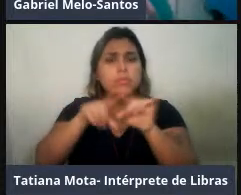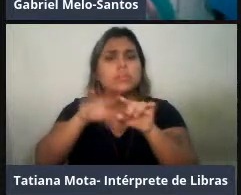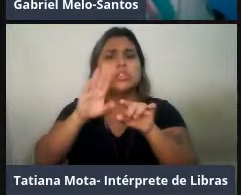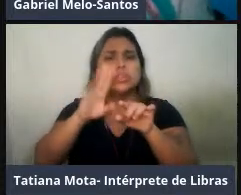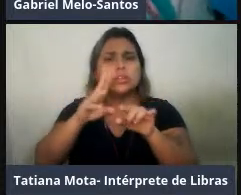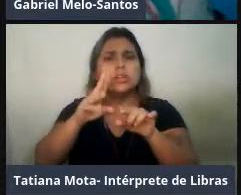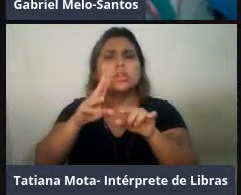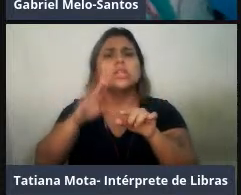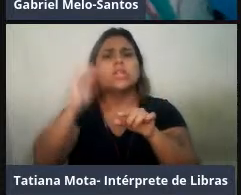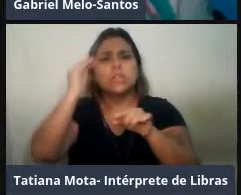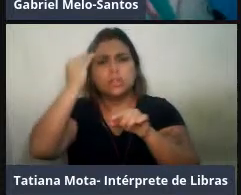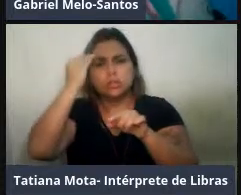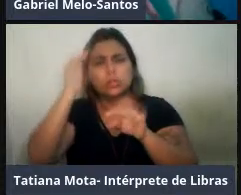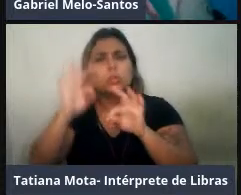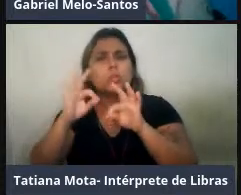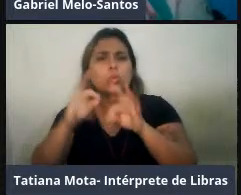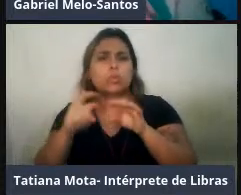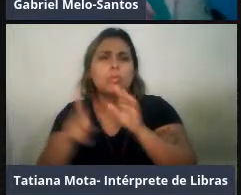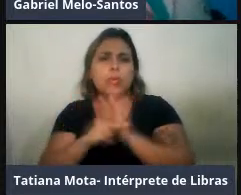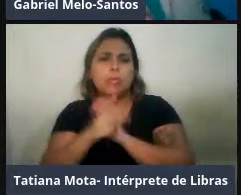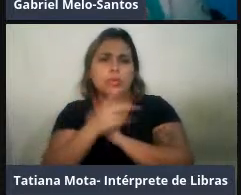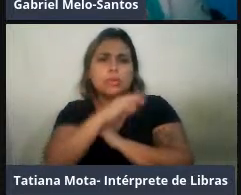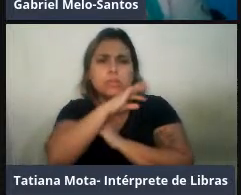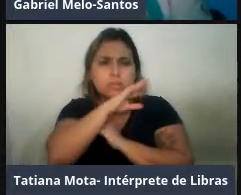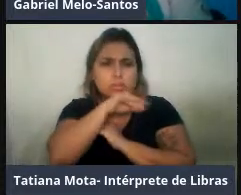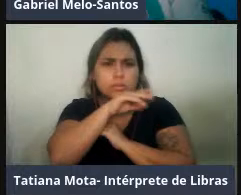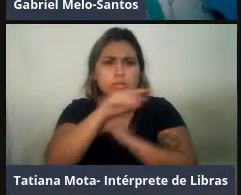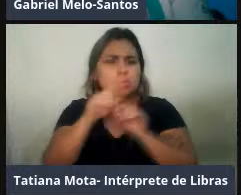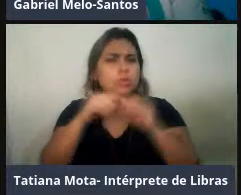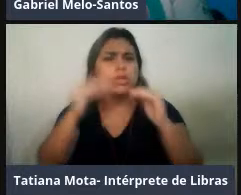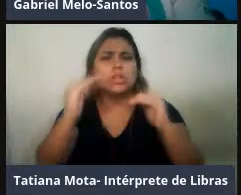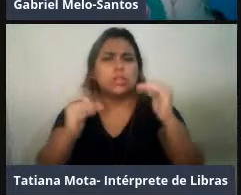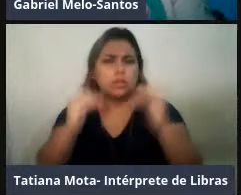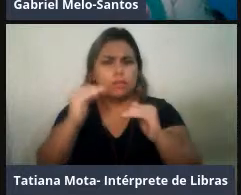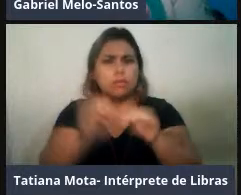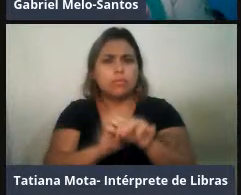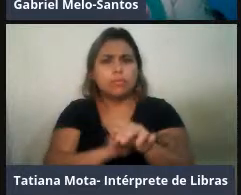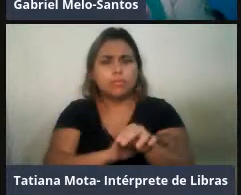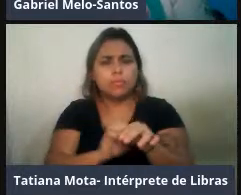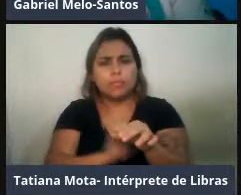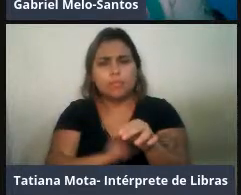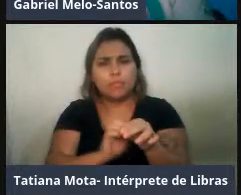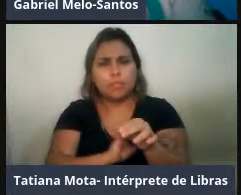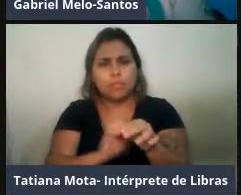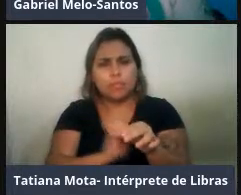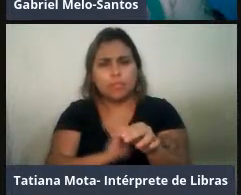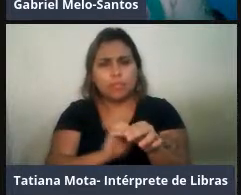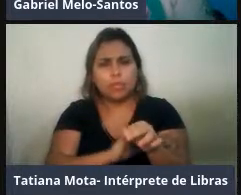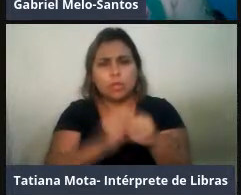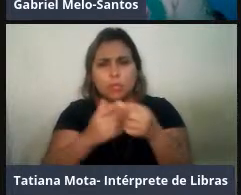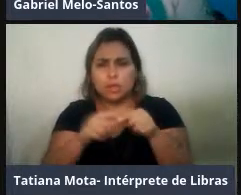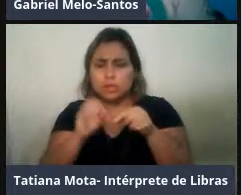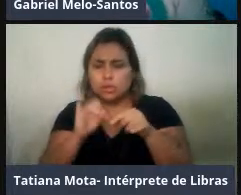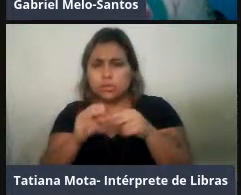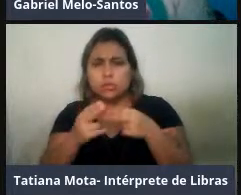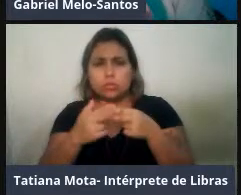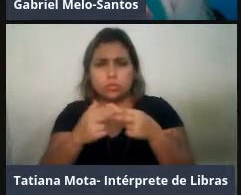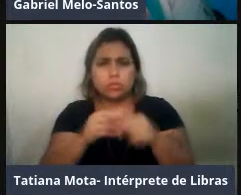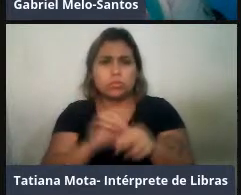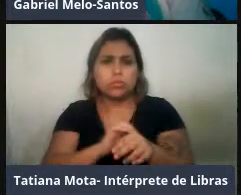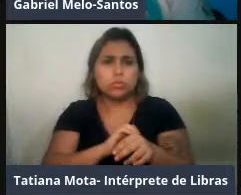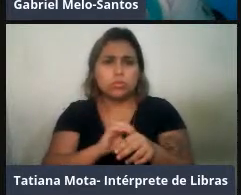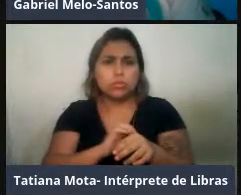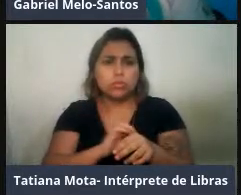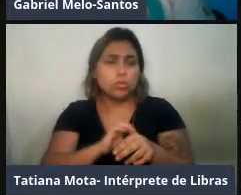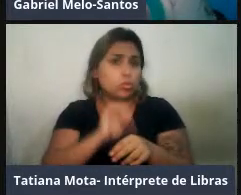todo o repertório dos animais, elas quase nenhuma nivelam, mas, quando você pega aqui o repertório considerando só os sinais